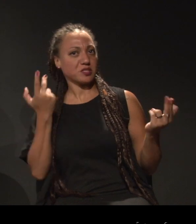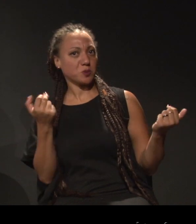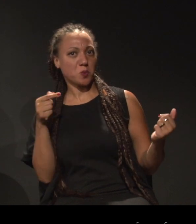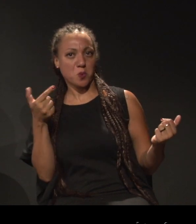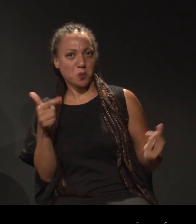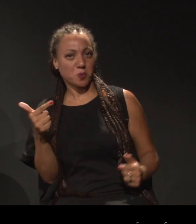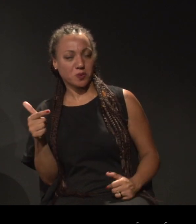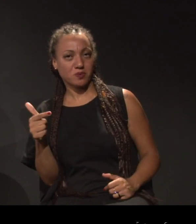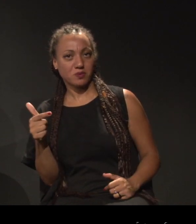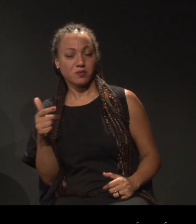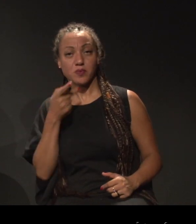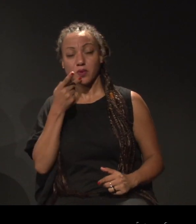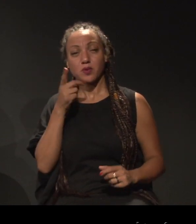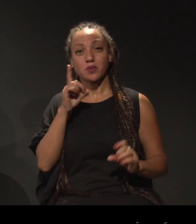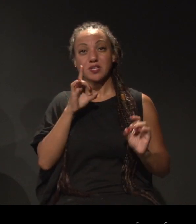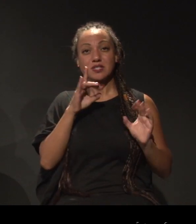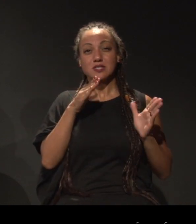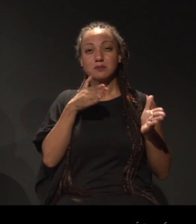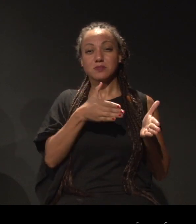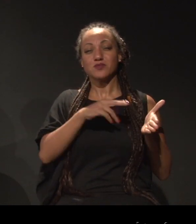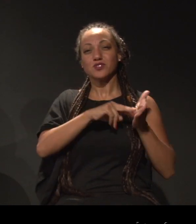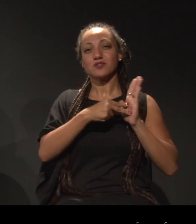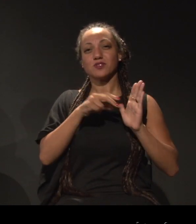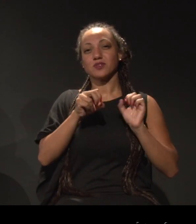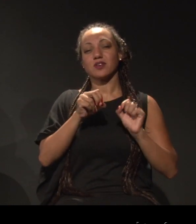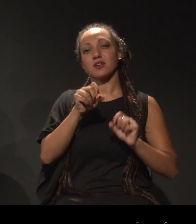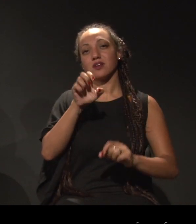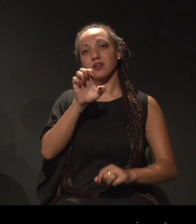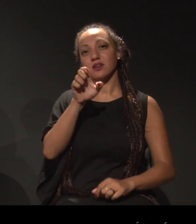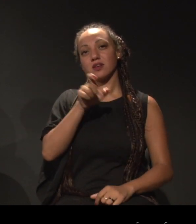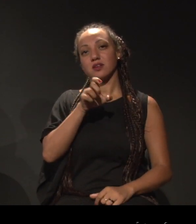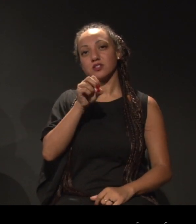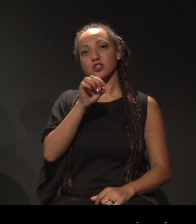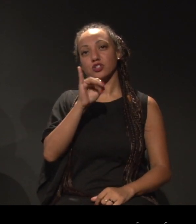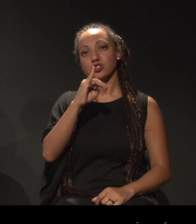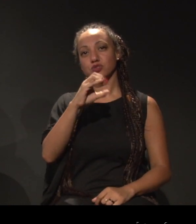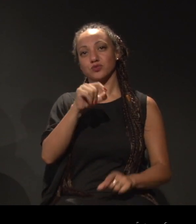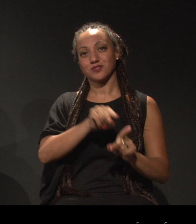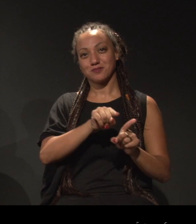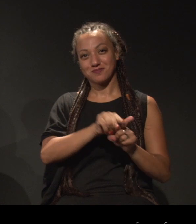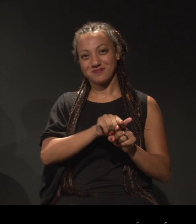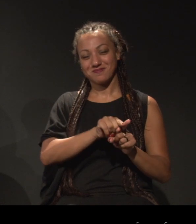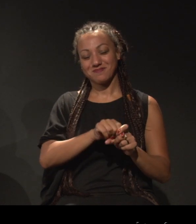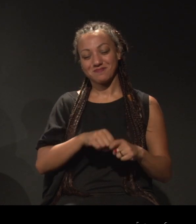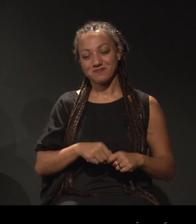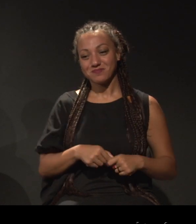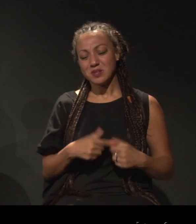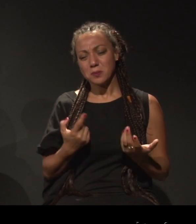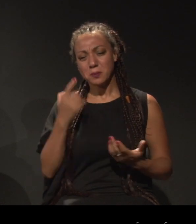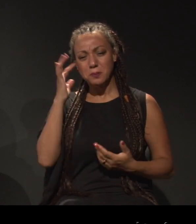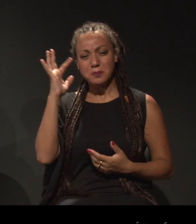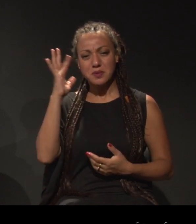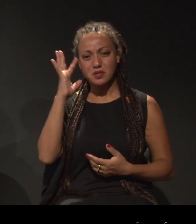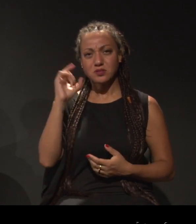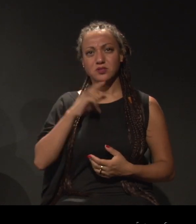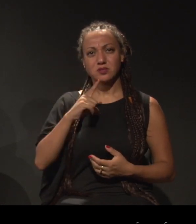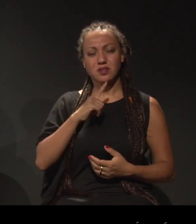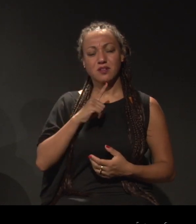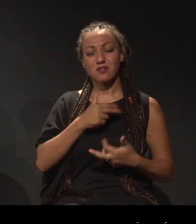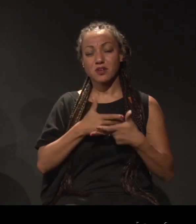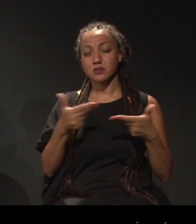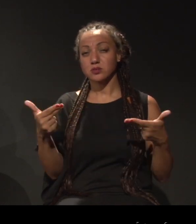Esse específico que significa exótico também. Então, fico pensando... A gente tem uma série de